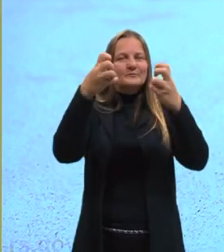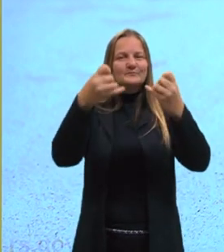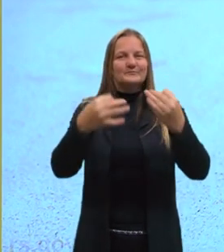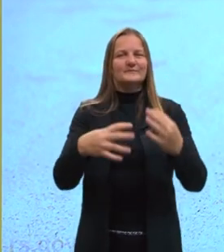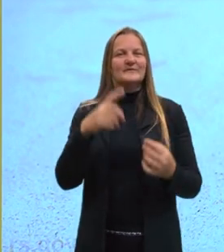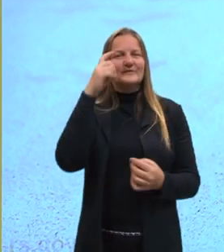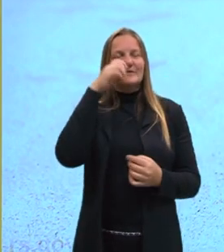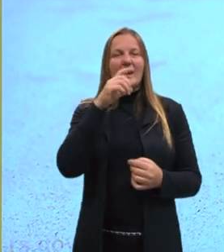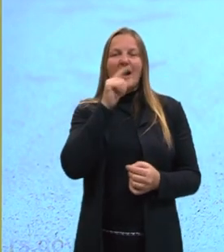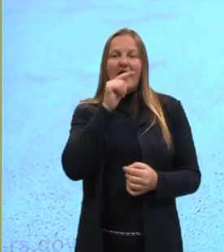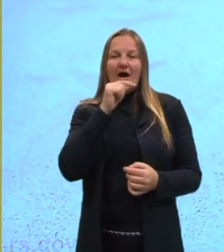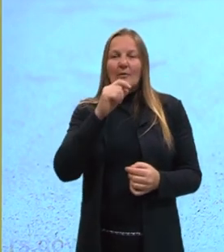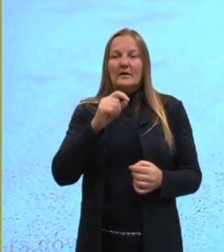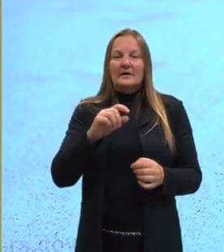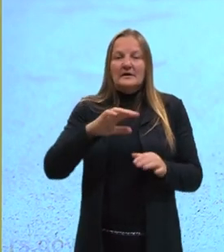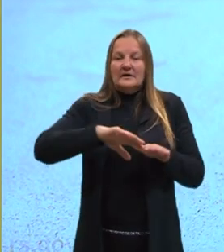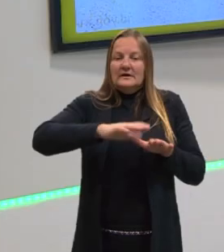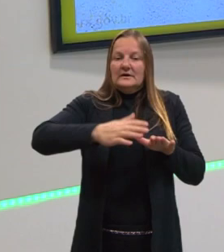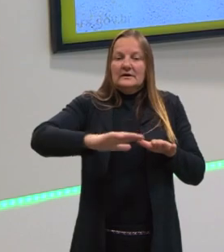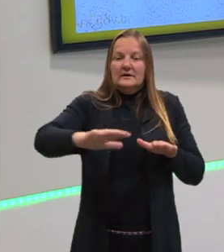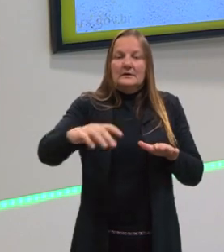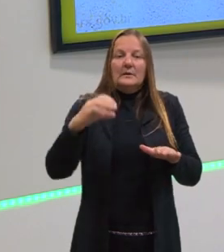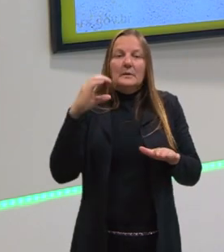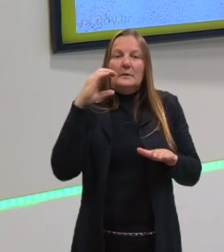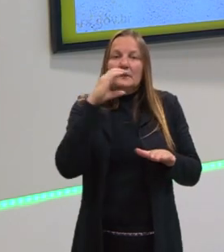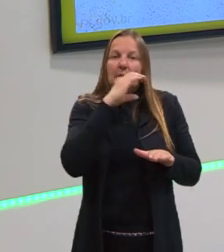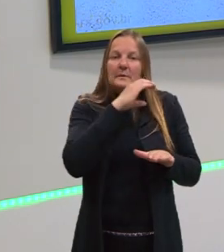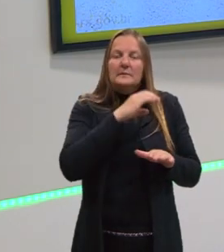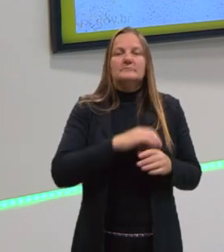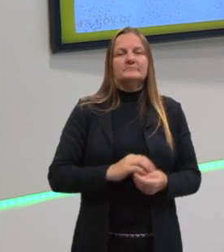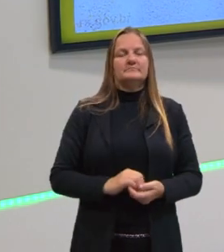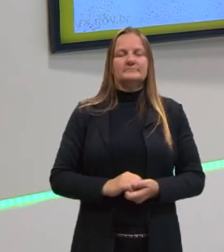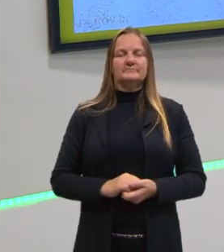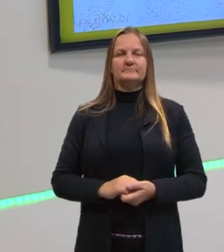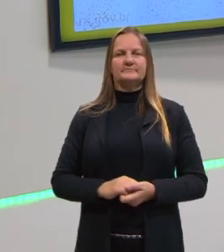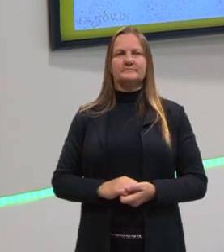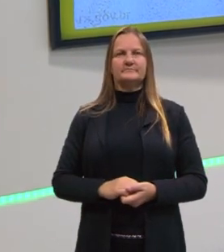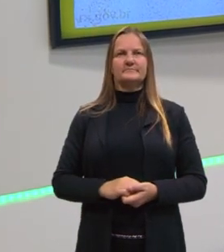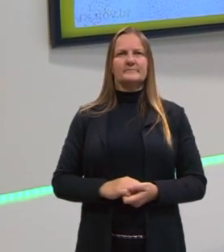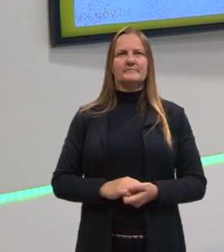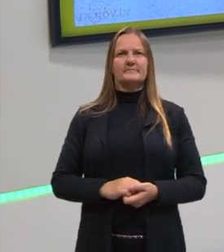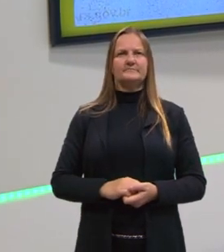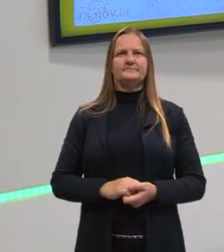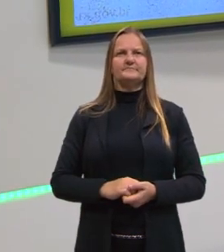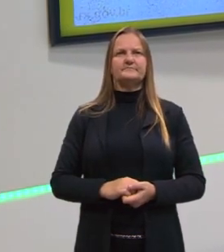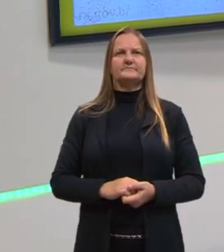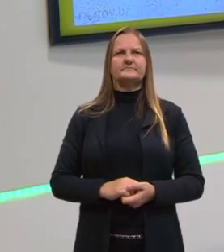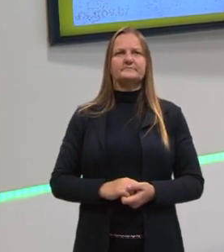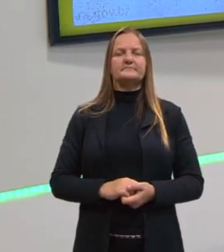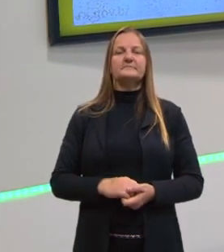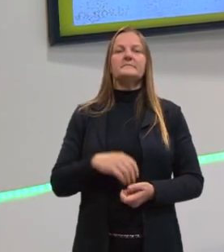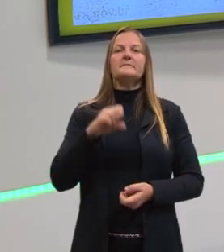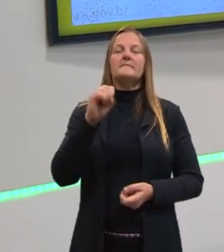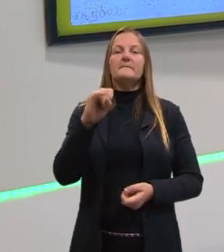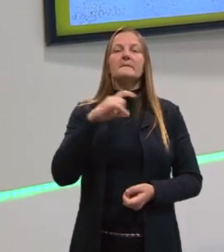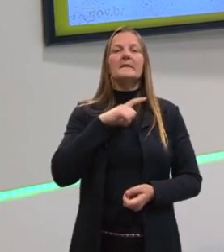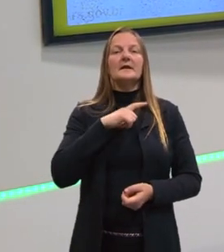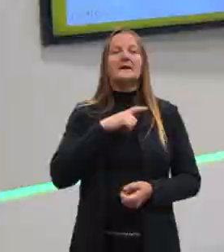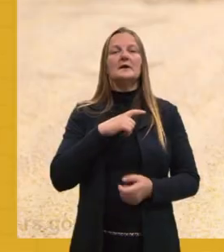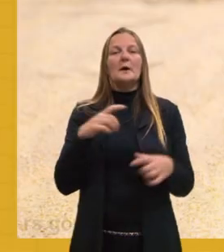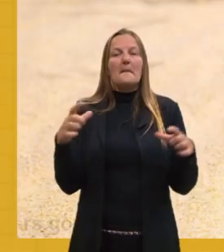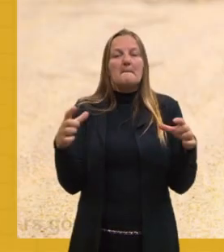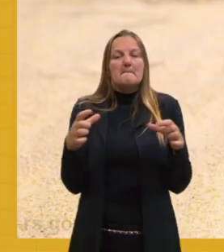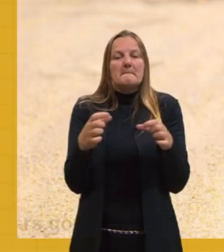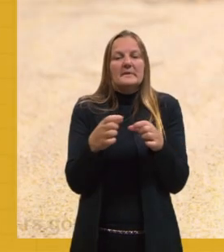gente sentir a água do mar quente, tá? E também, quando a gente tem uma quantidade menor, também